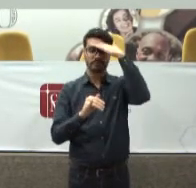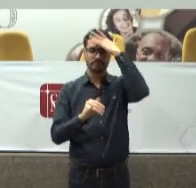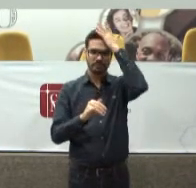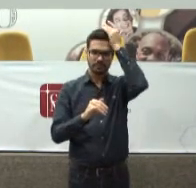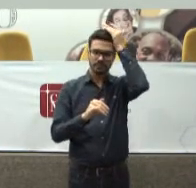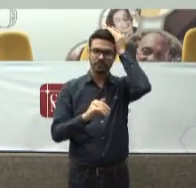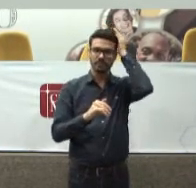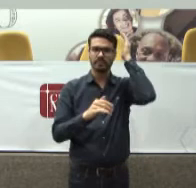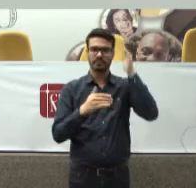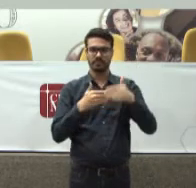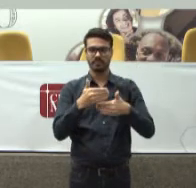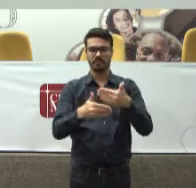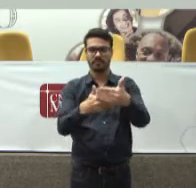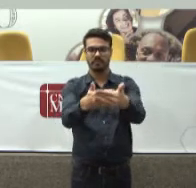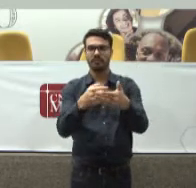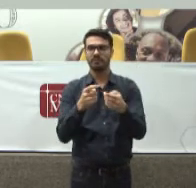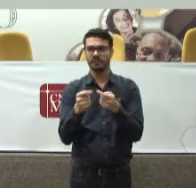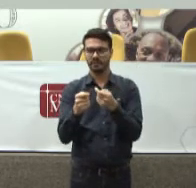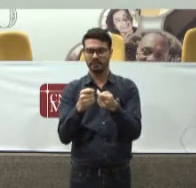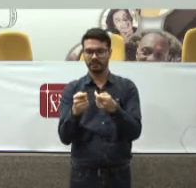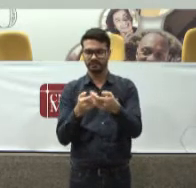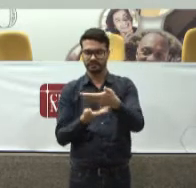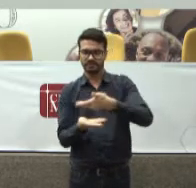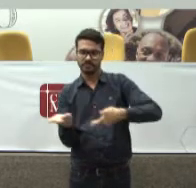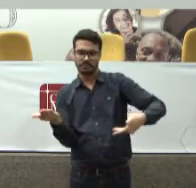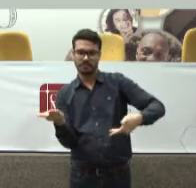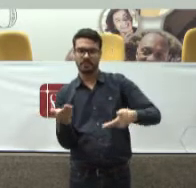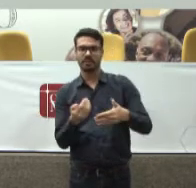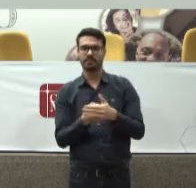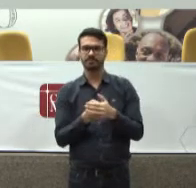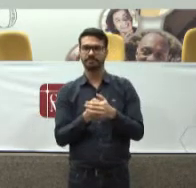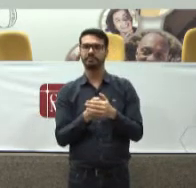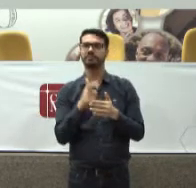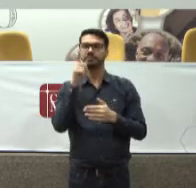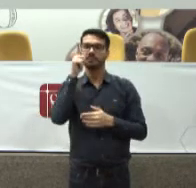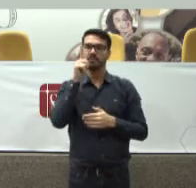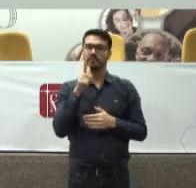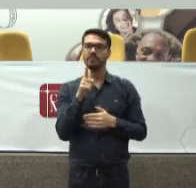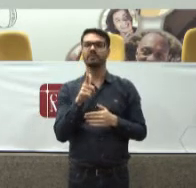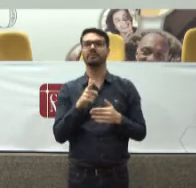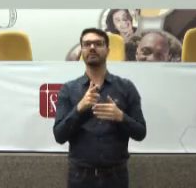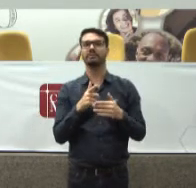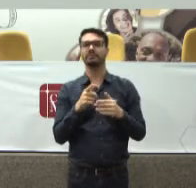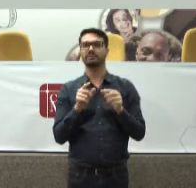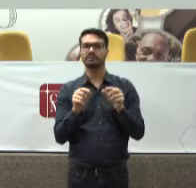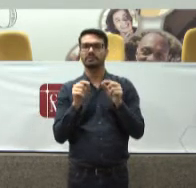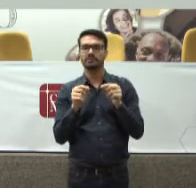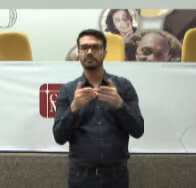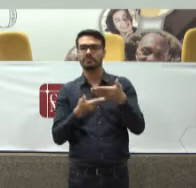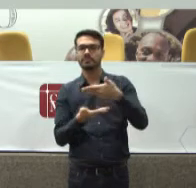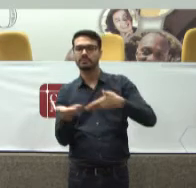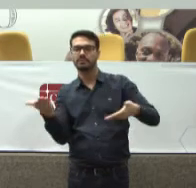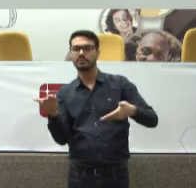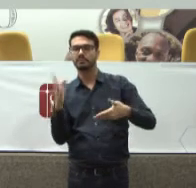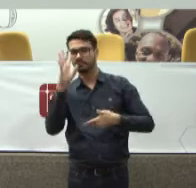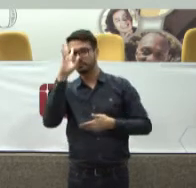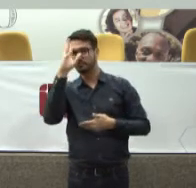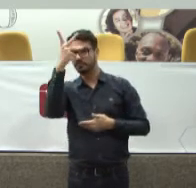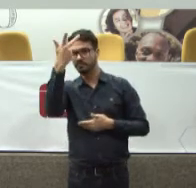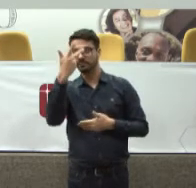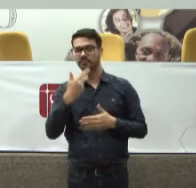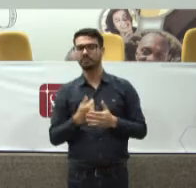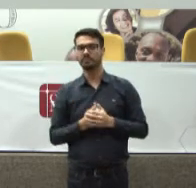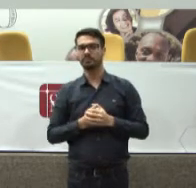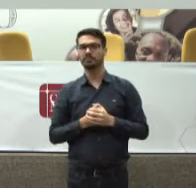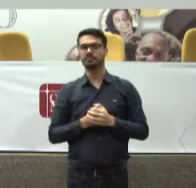Um processo De negociação Com várias partes Até que se chegue A um lugar desejável Não o perfeito